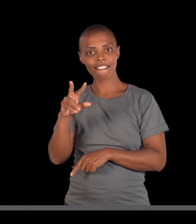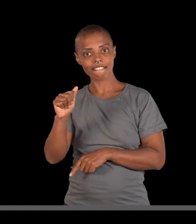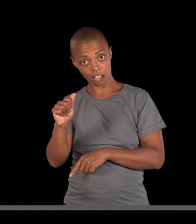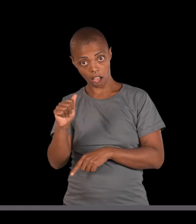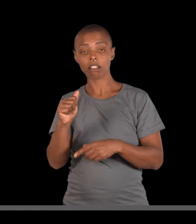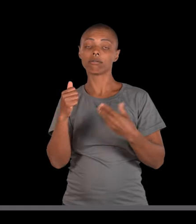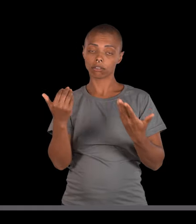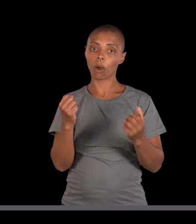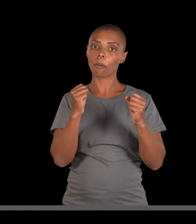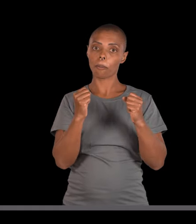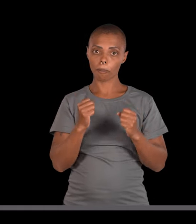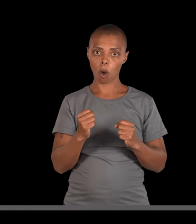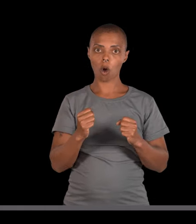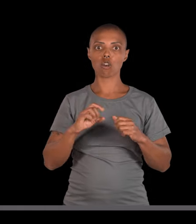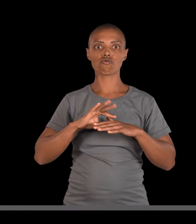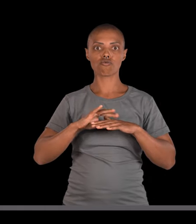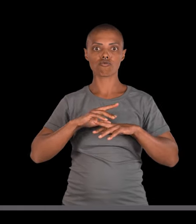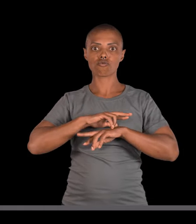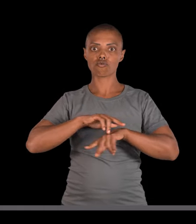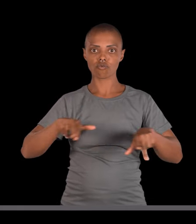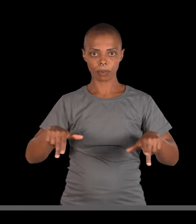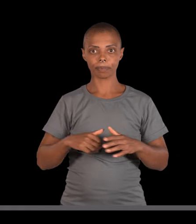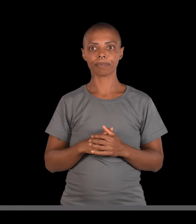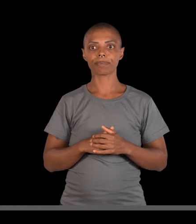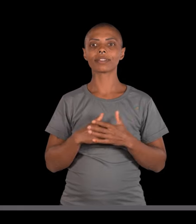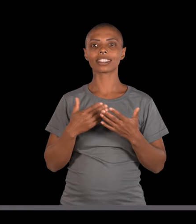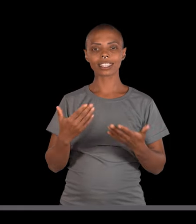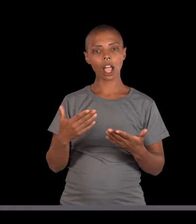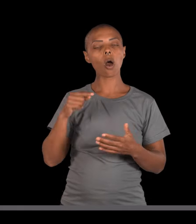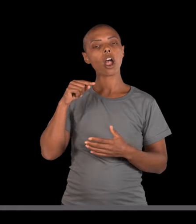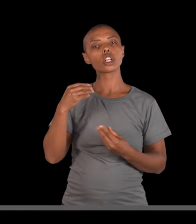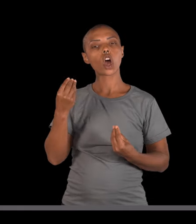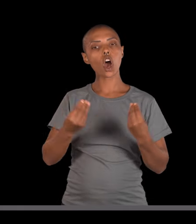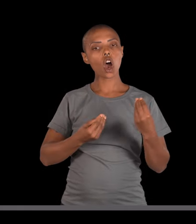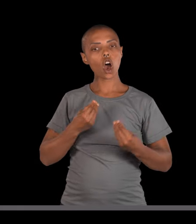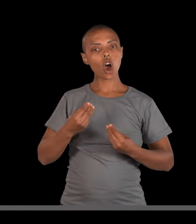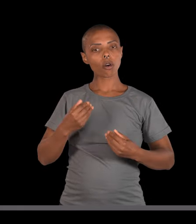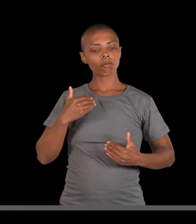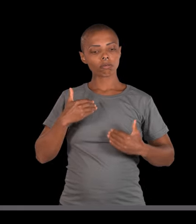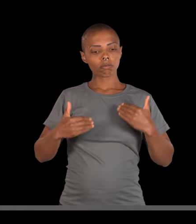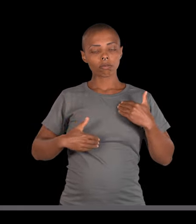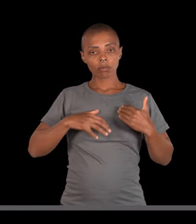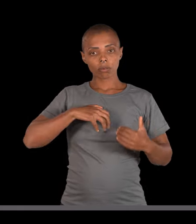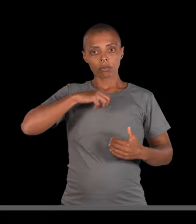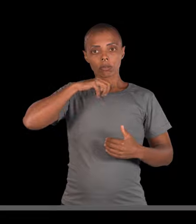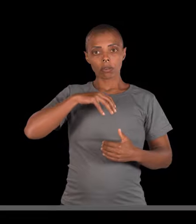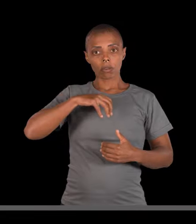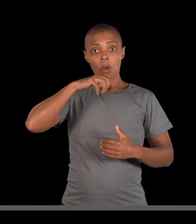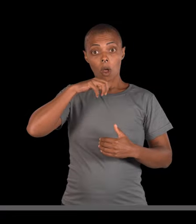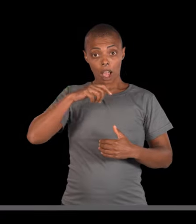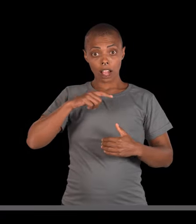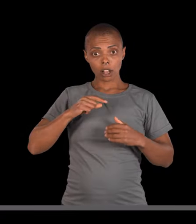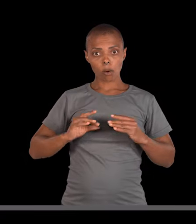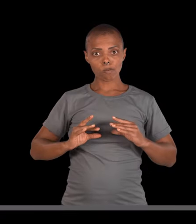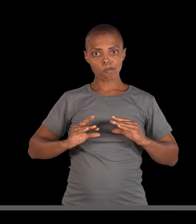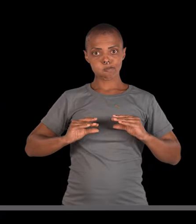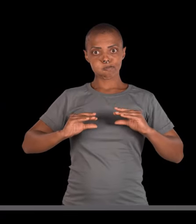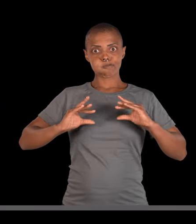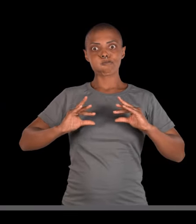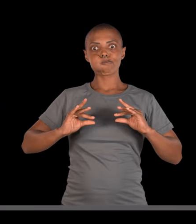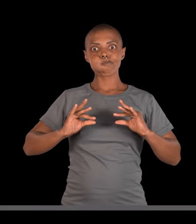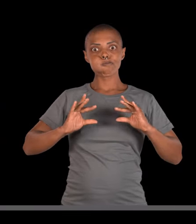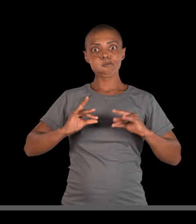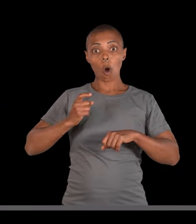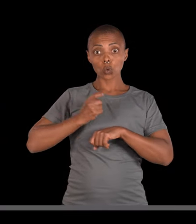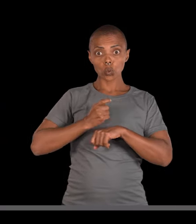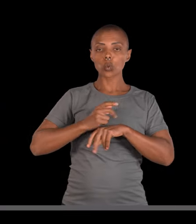série de problemas no indivíduo. De qualquer forma, é o muco produzido pelo sistema respiratório que acaba causando a morte